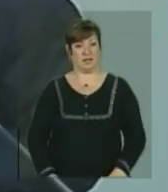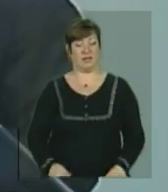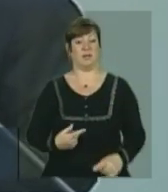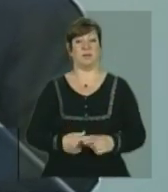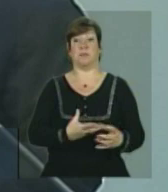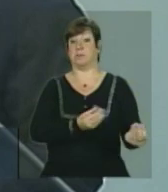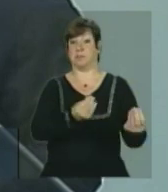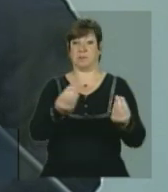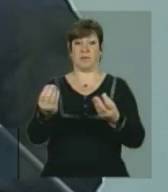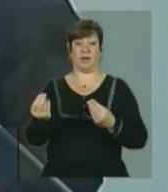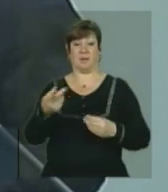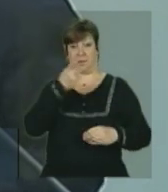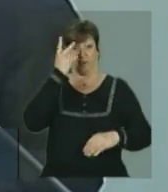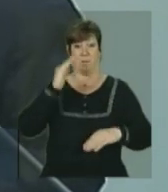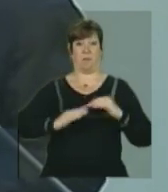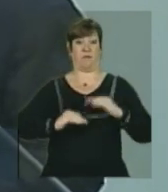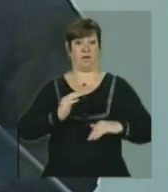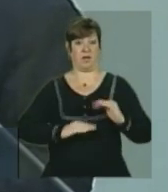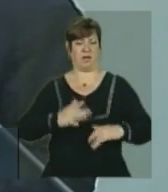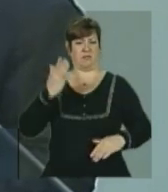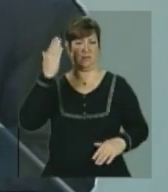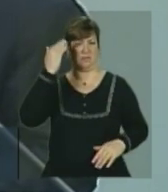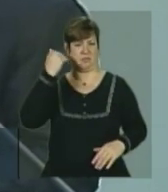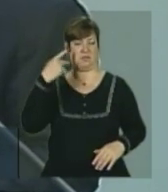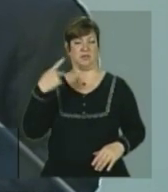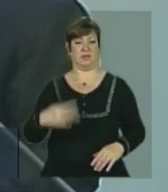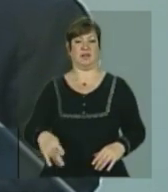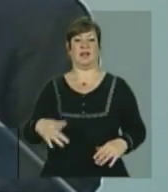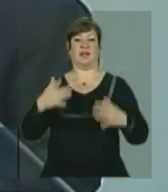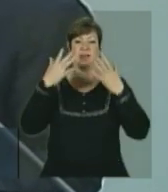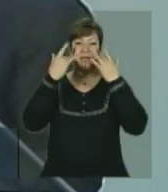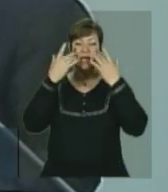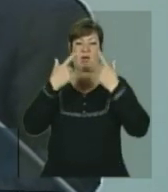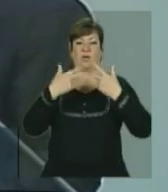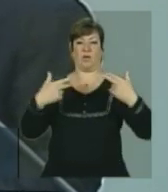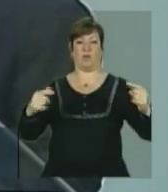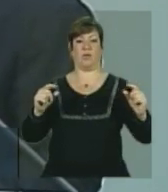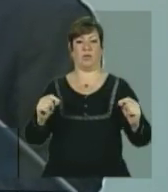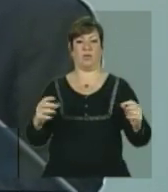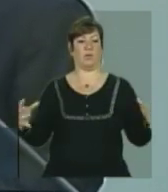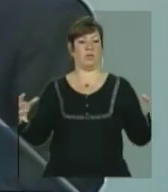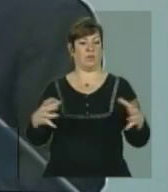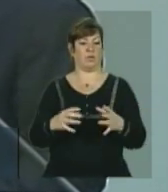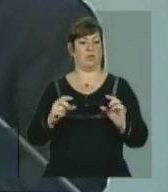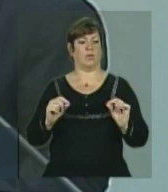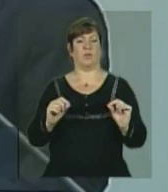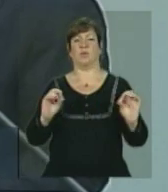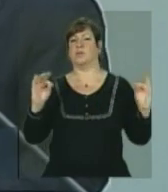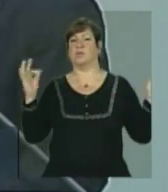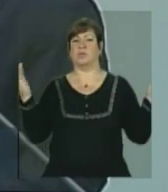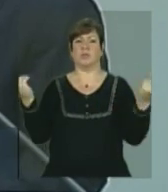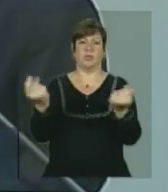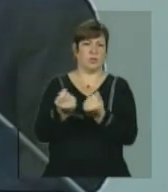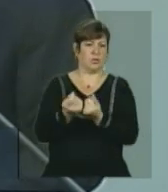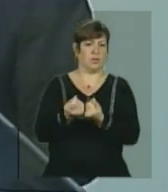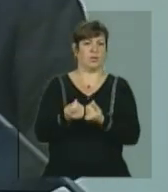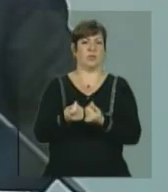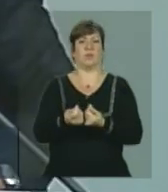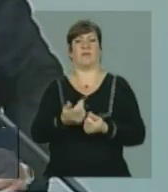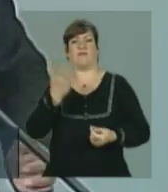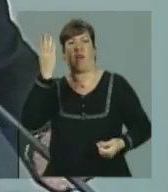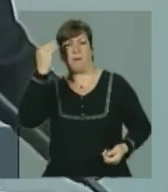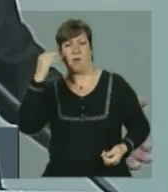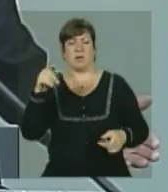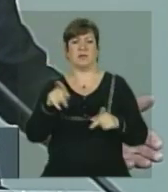milhares de profissionais artistas do teatro que vêm para cá, dos globais aos desconhecidos, vêm todos para cá e